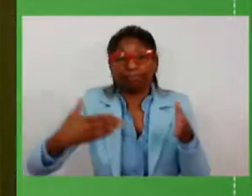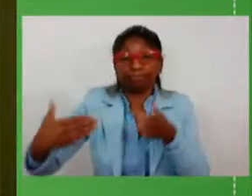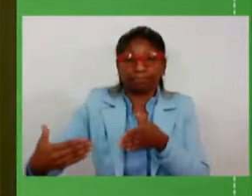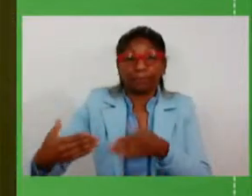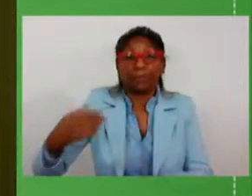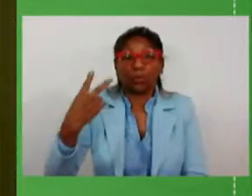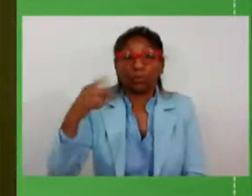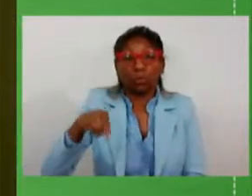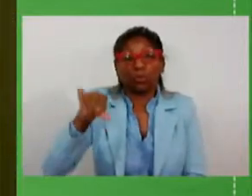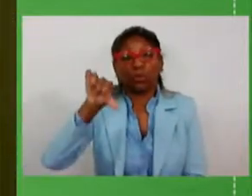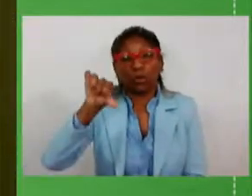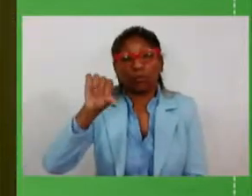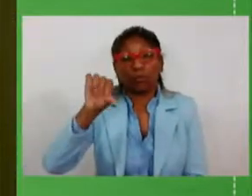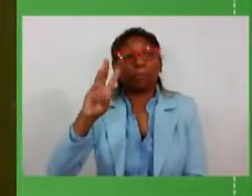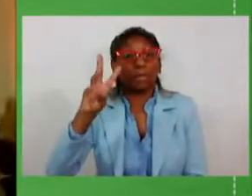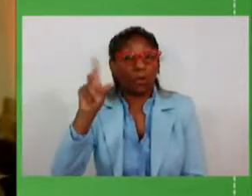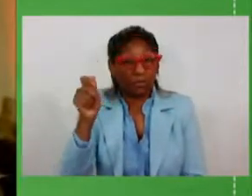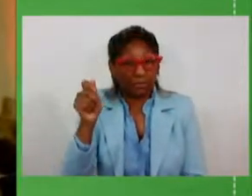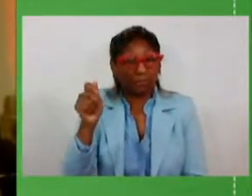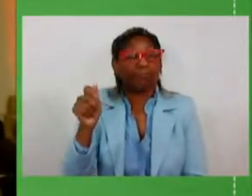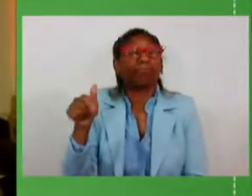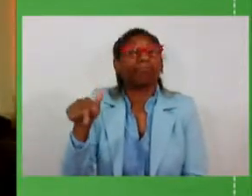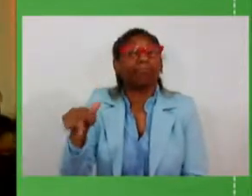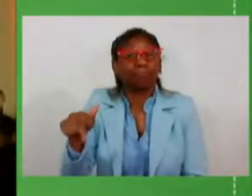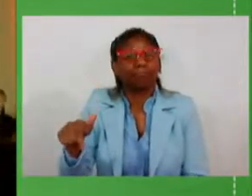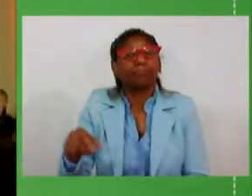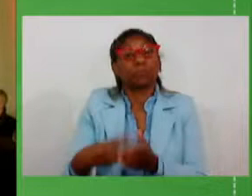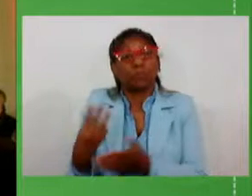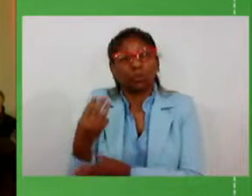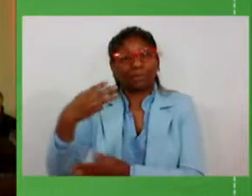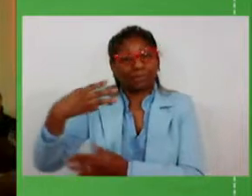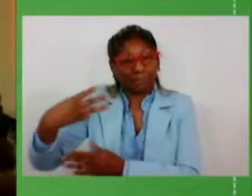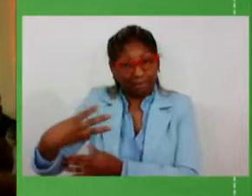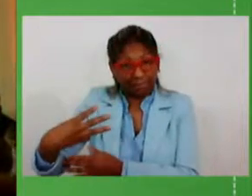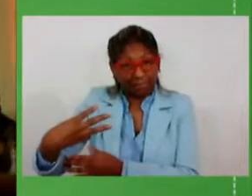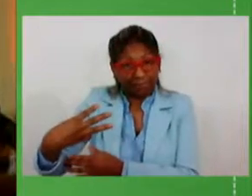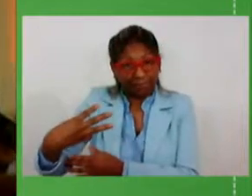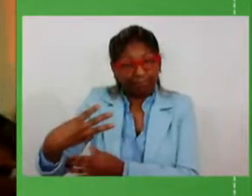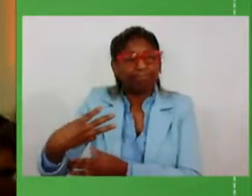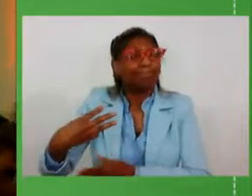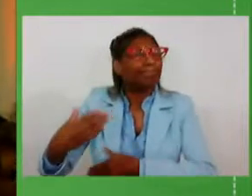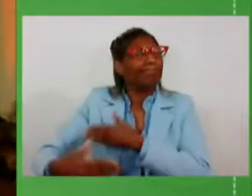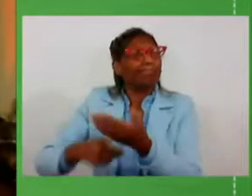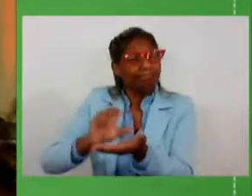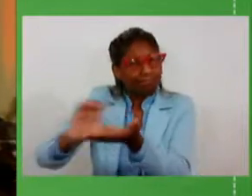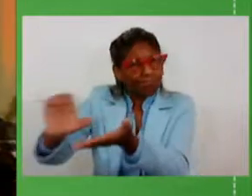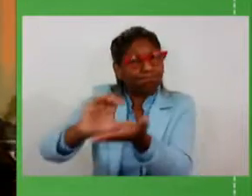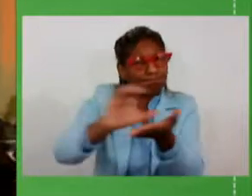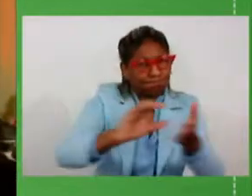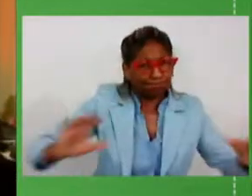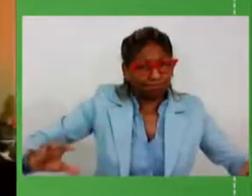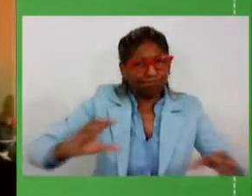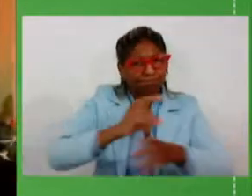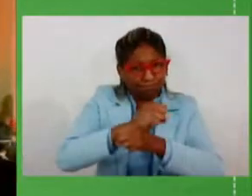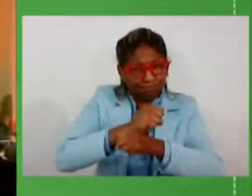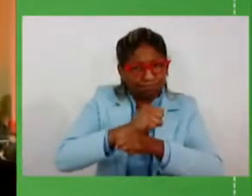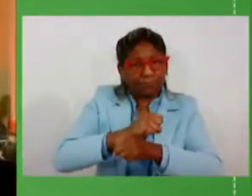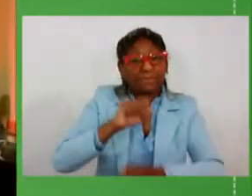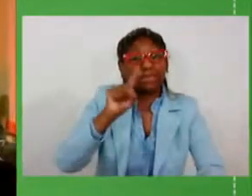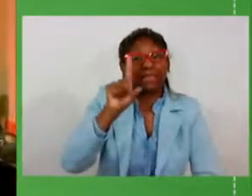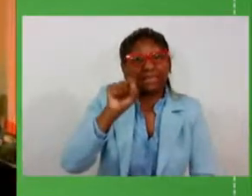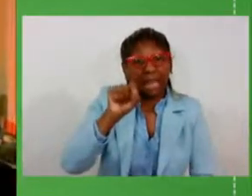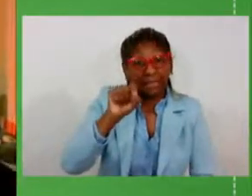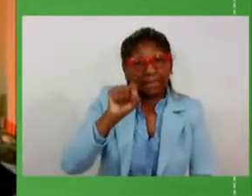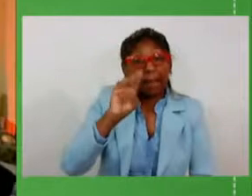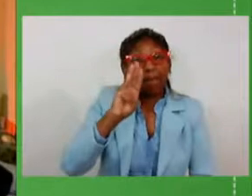,9 bilhões de reais projetados de investimentos no bloco 3, um investimento total, como já falei, de mais de 10 bilhões